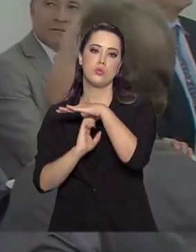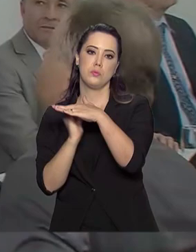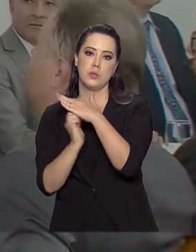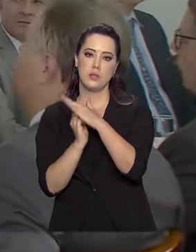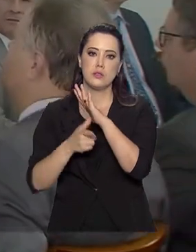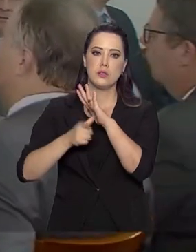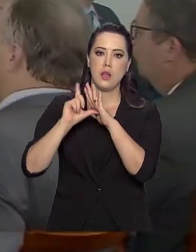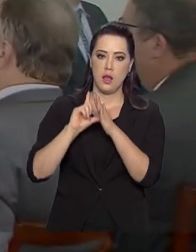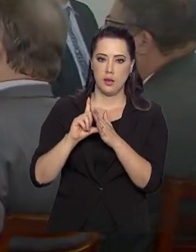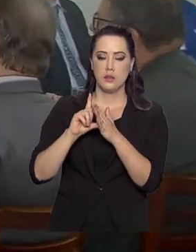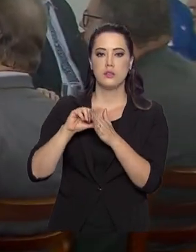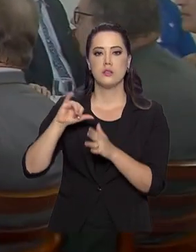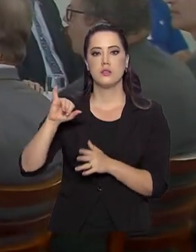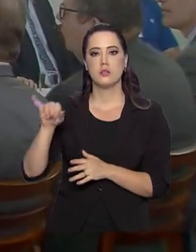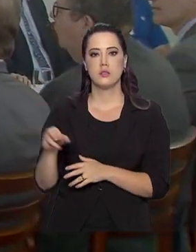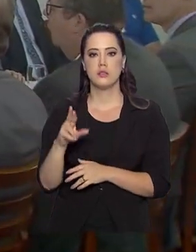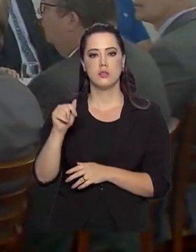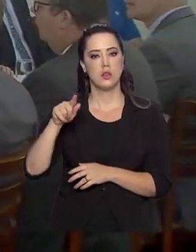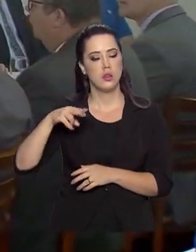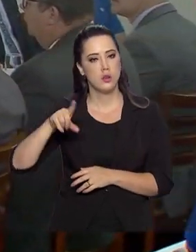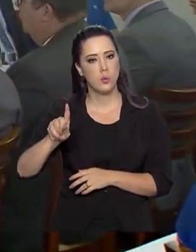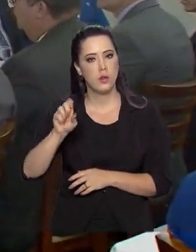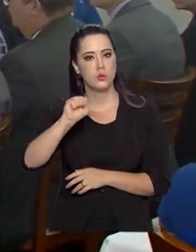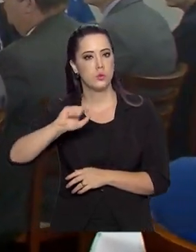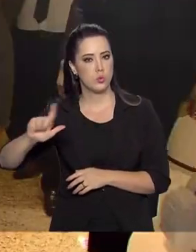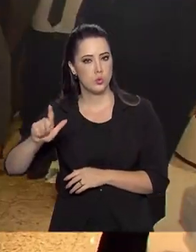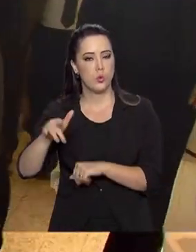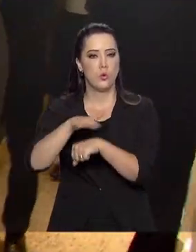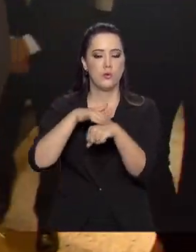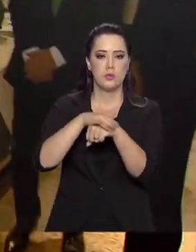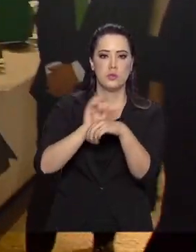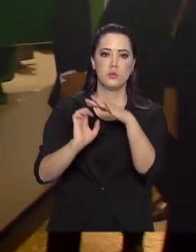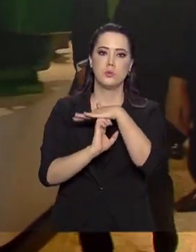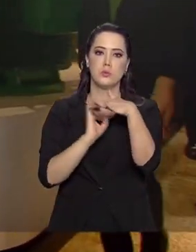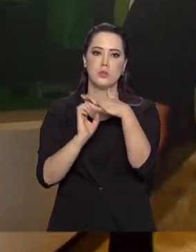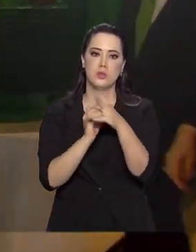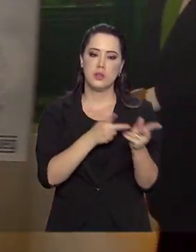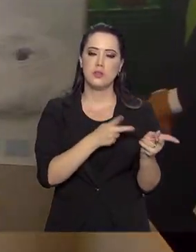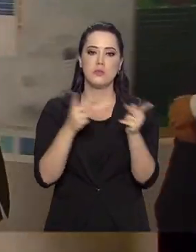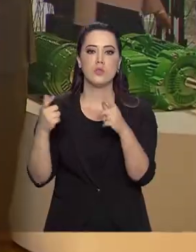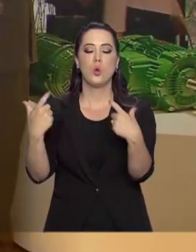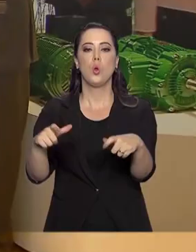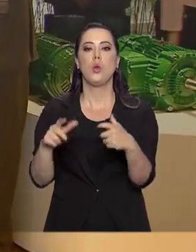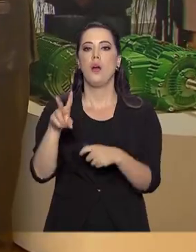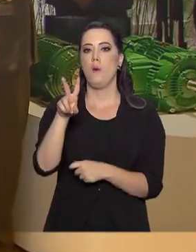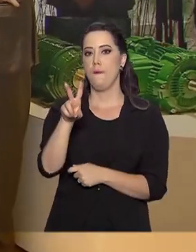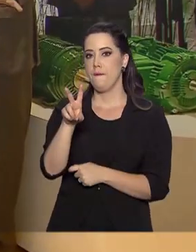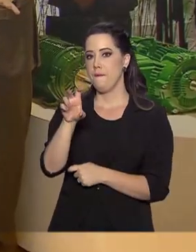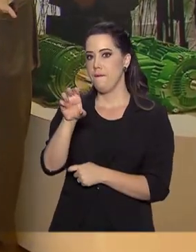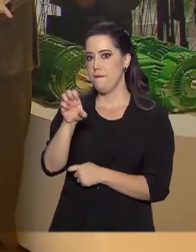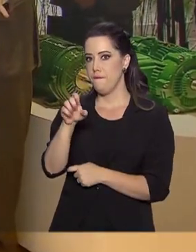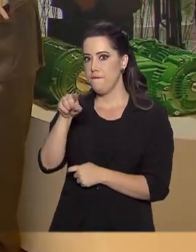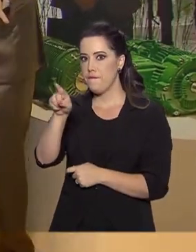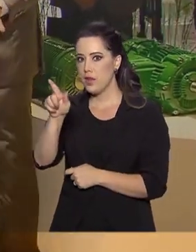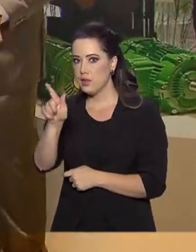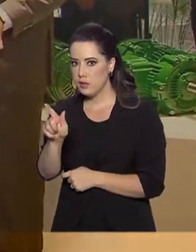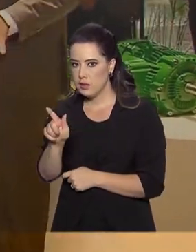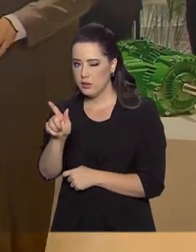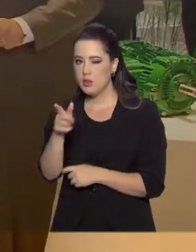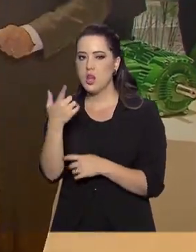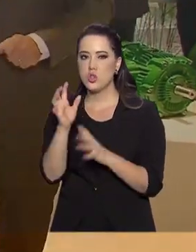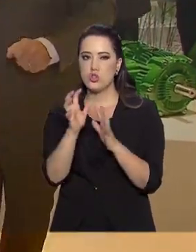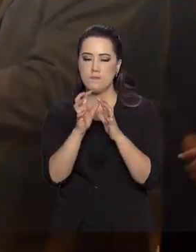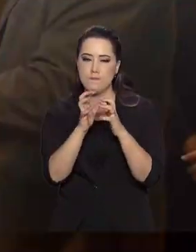cedo, em Jaraguá do Sul, ele conversou com empresários e visitou as instalações da WEG, uma indústria que fabrica motores elétricos.